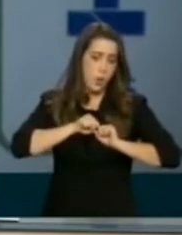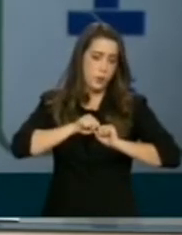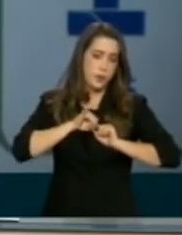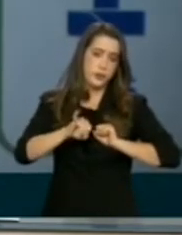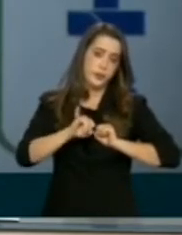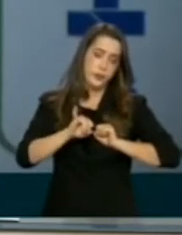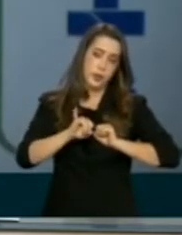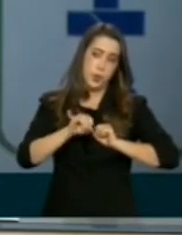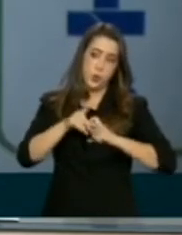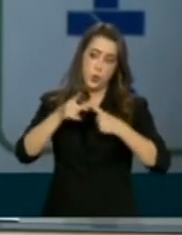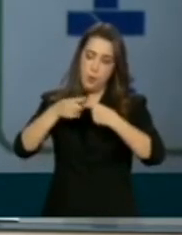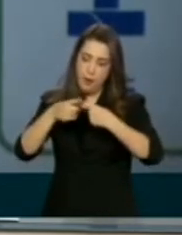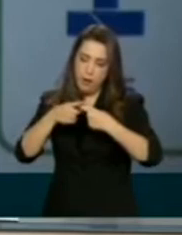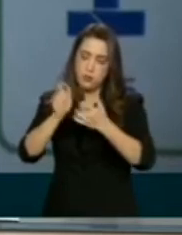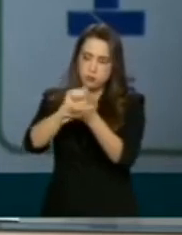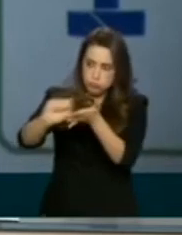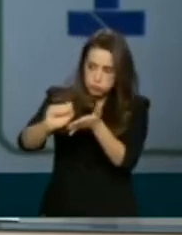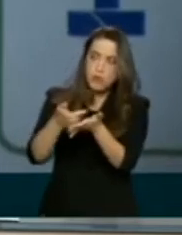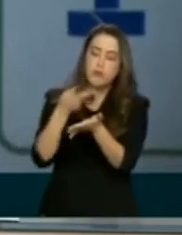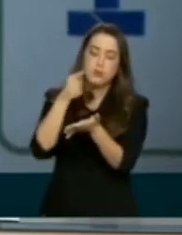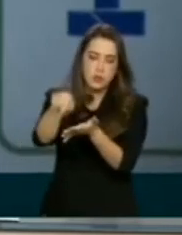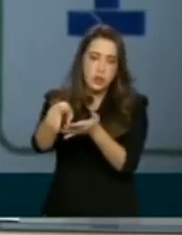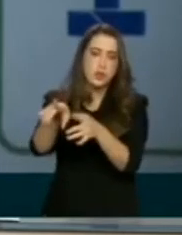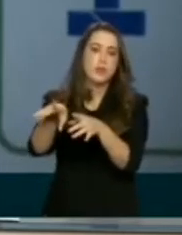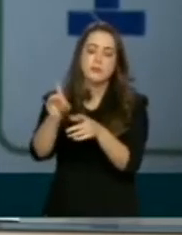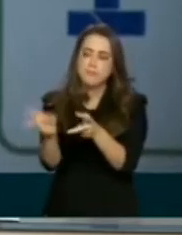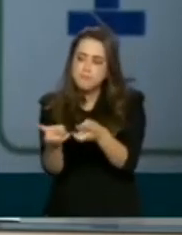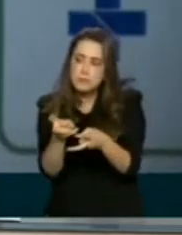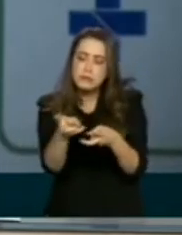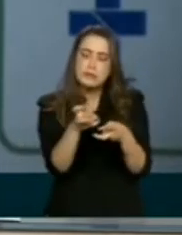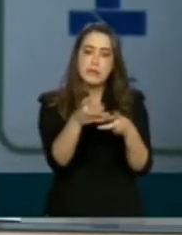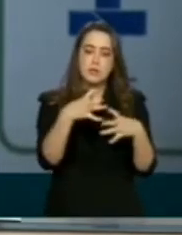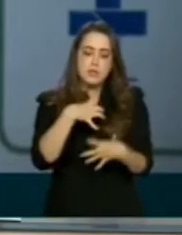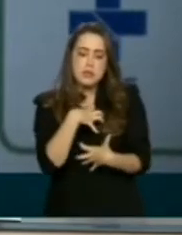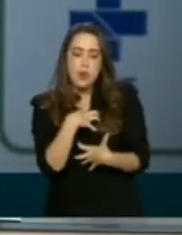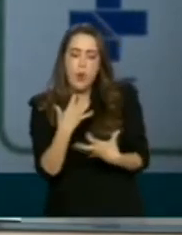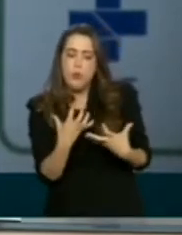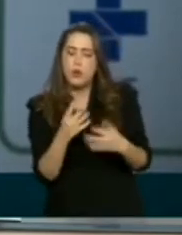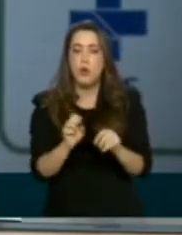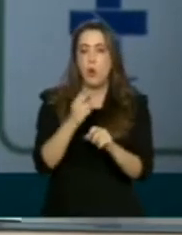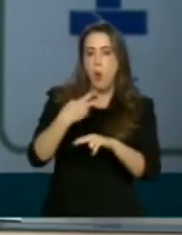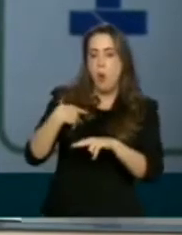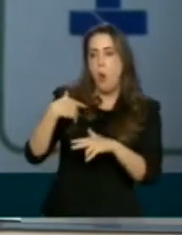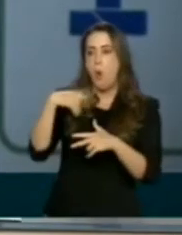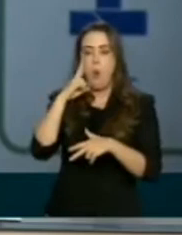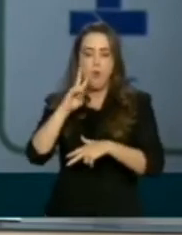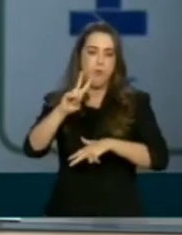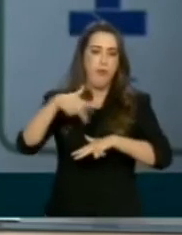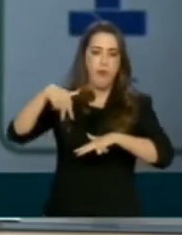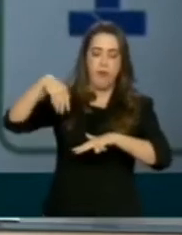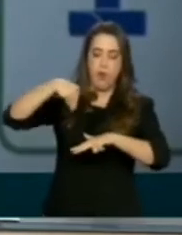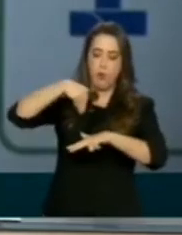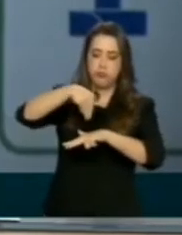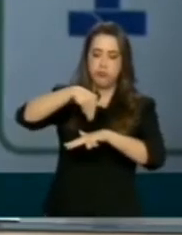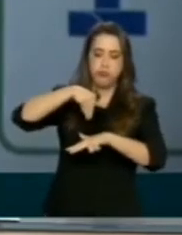diagnóstico clínico, clínico epidemiológico, por diagnóstico por imagem, por critérios de imagem,